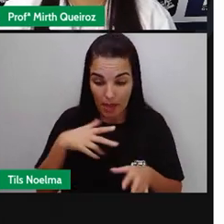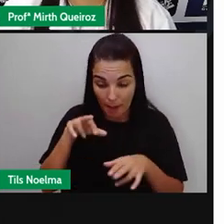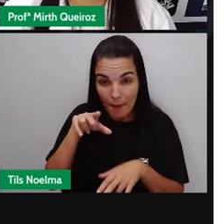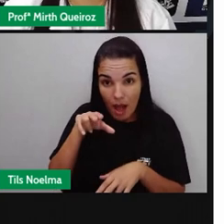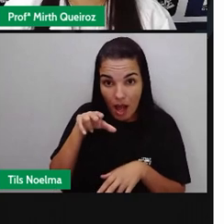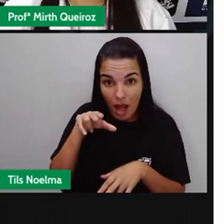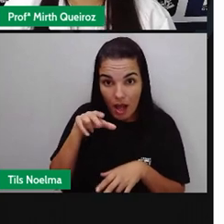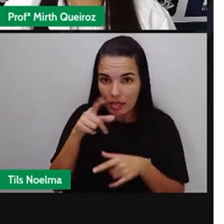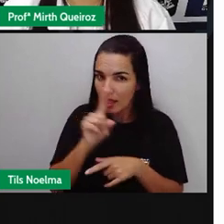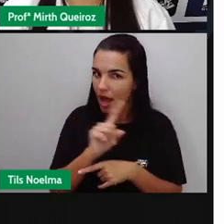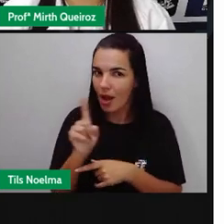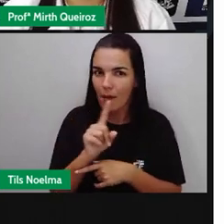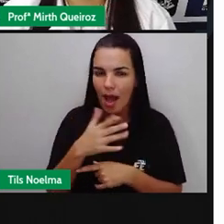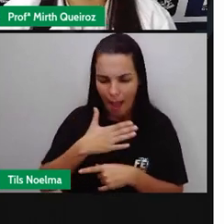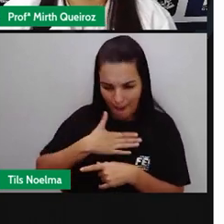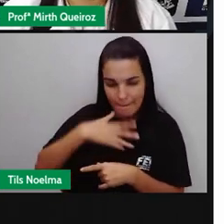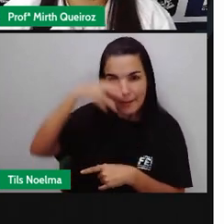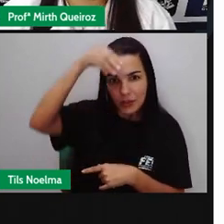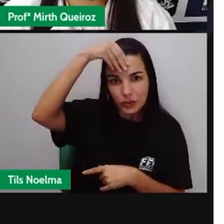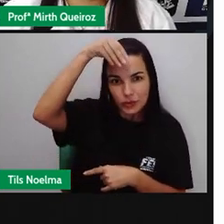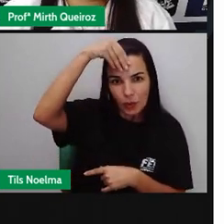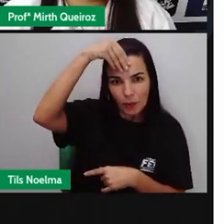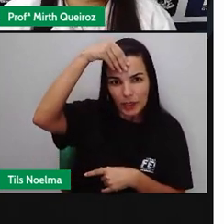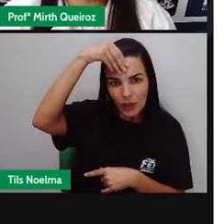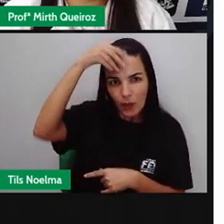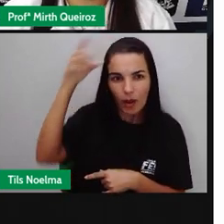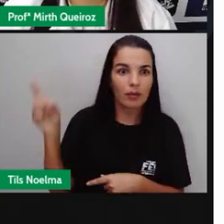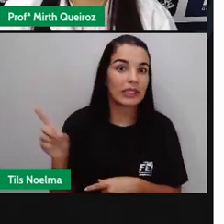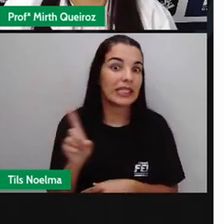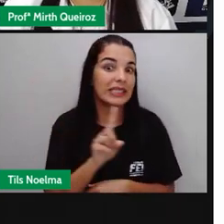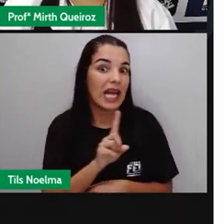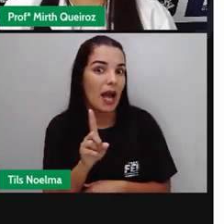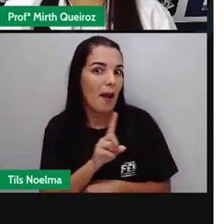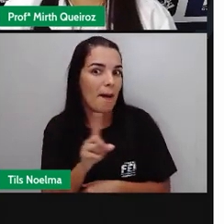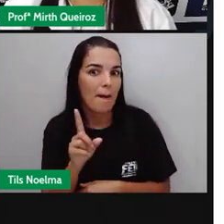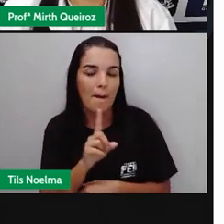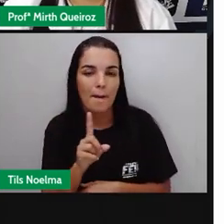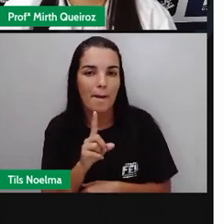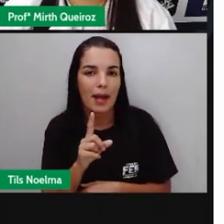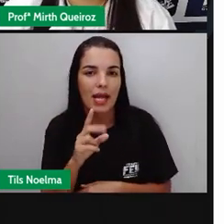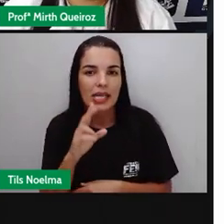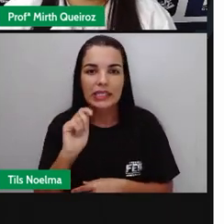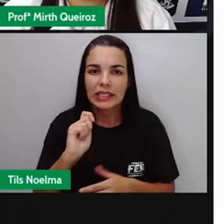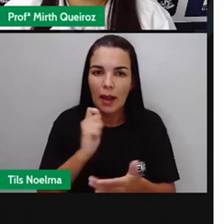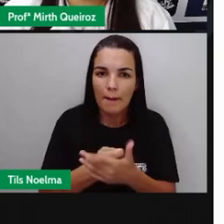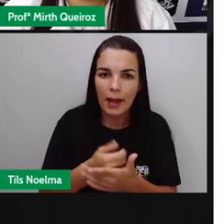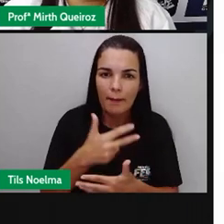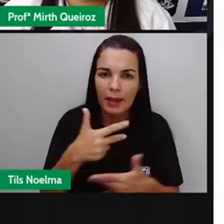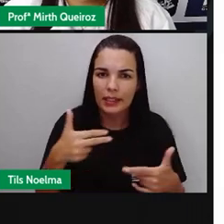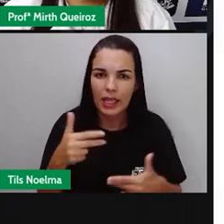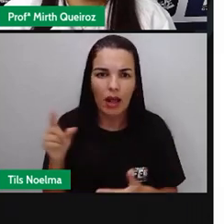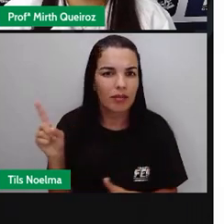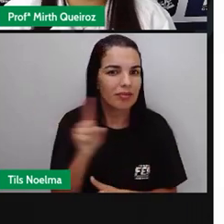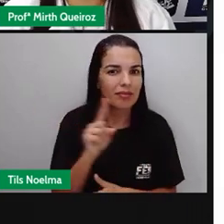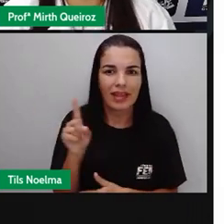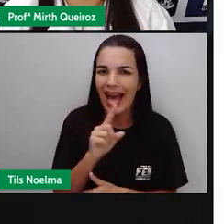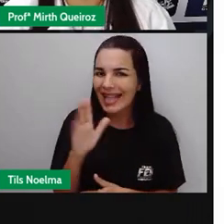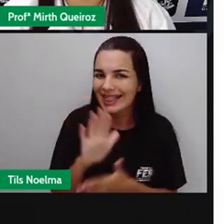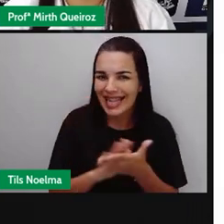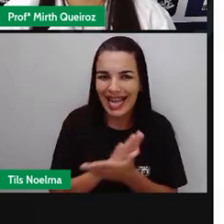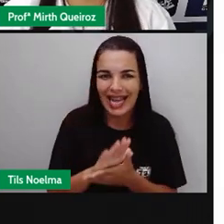minha irmã? Não. A meu sobrinho? Jamais. Será paga a conta do padeiro?